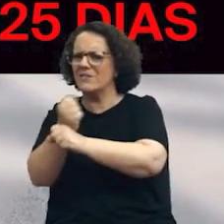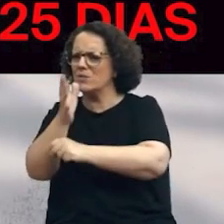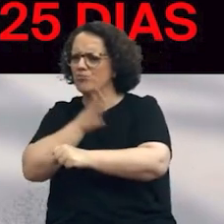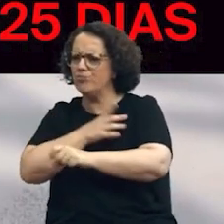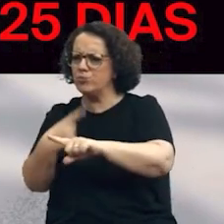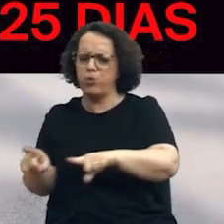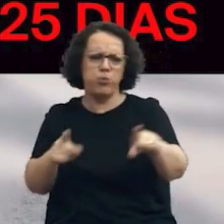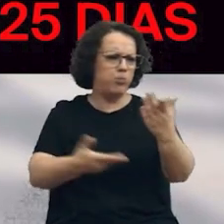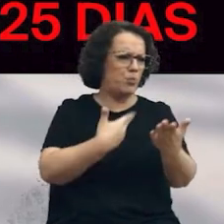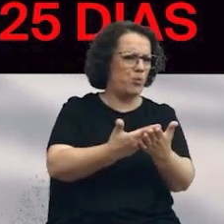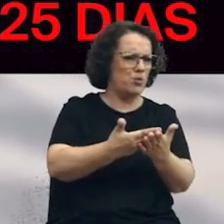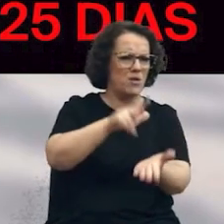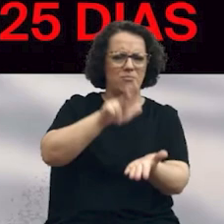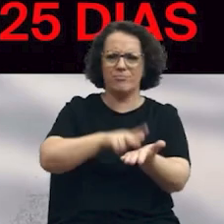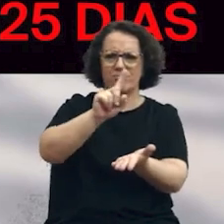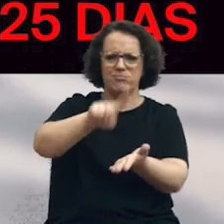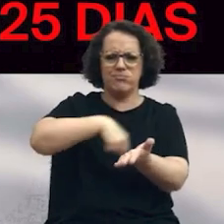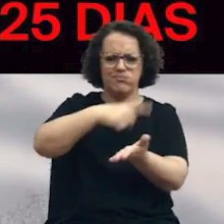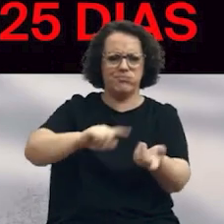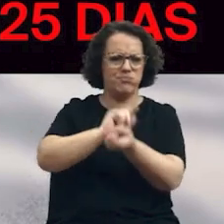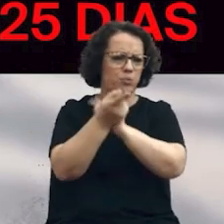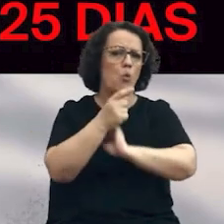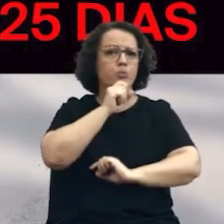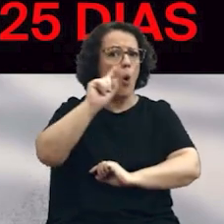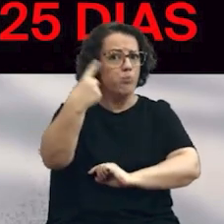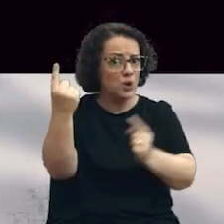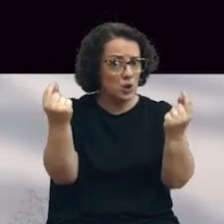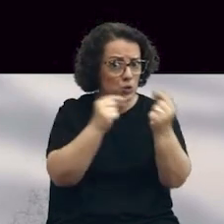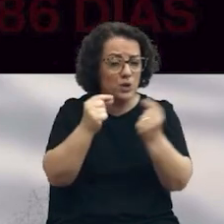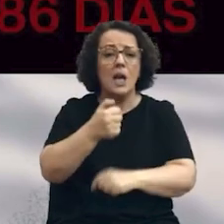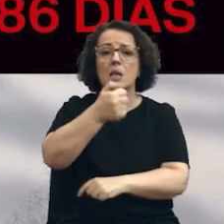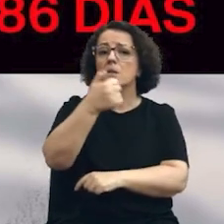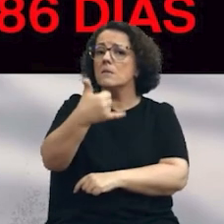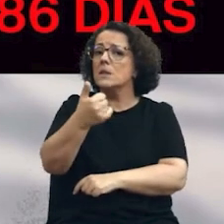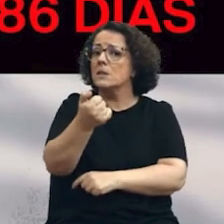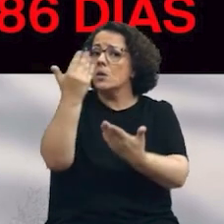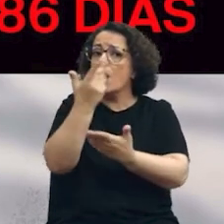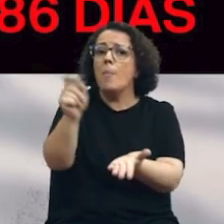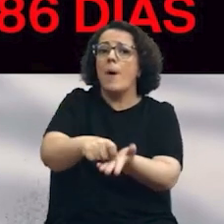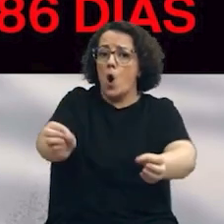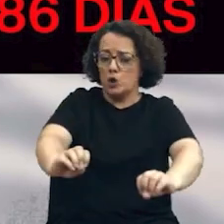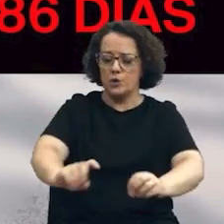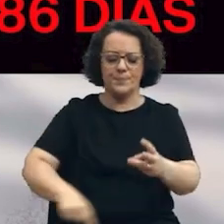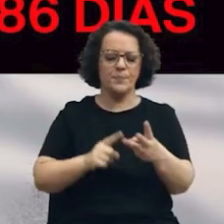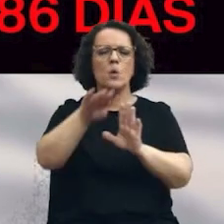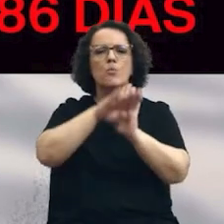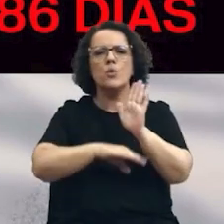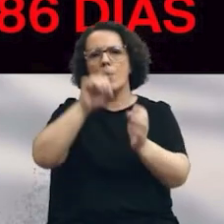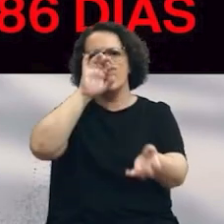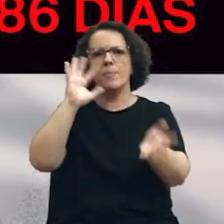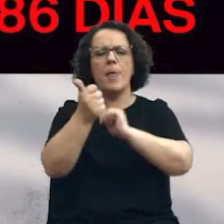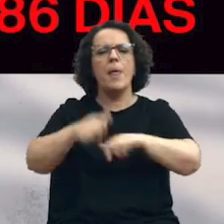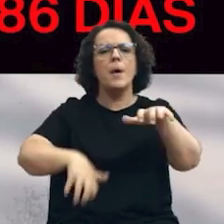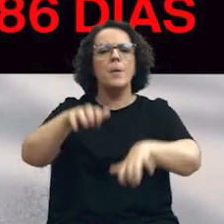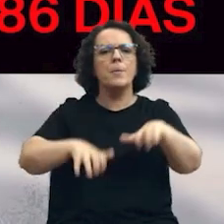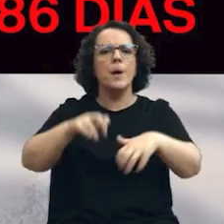adoravam a proposta, que a proposta não se podia fazer, podíamos ao menos discutir-la, 525 dias não foi agendada. Programa Ecológico de Reabilitação dos Bairros